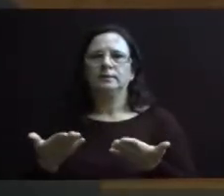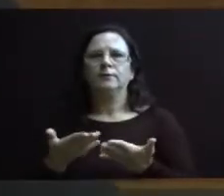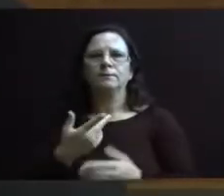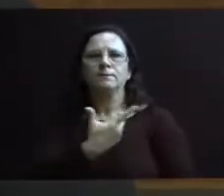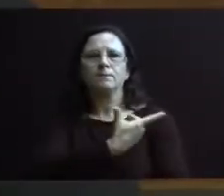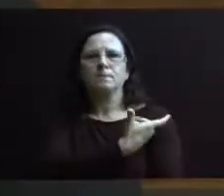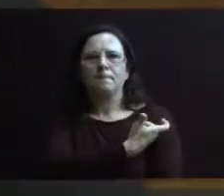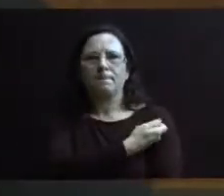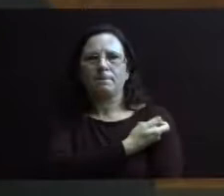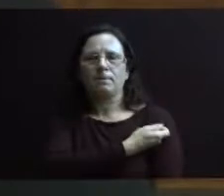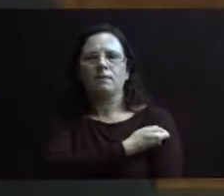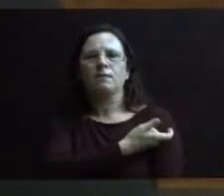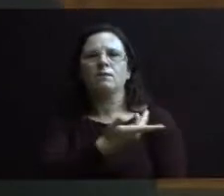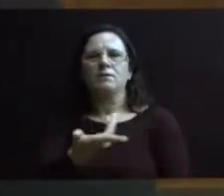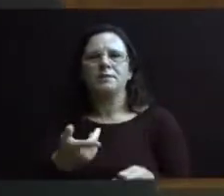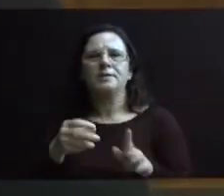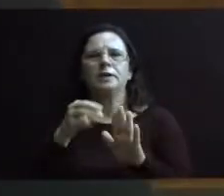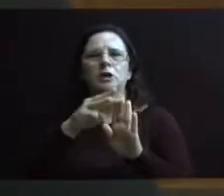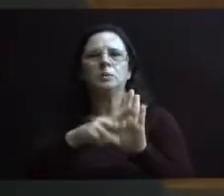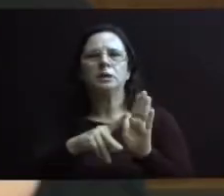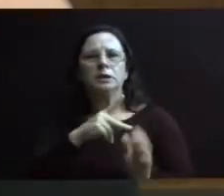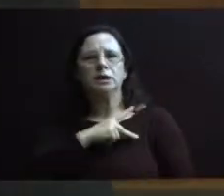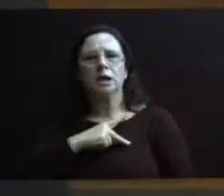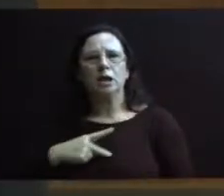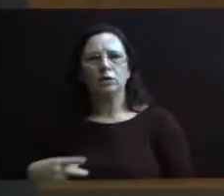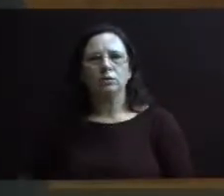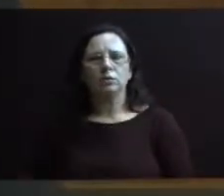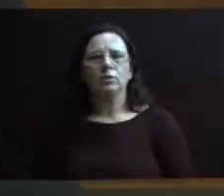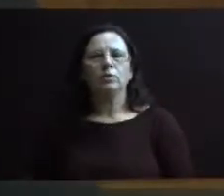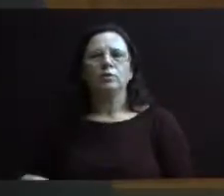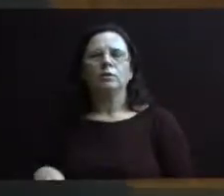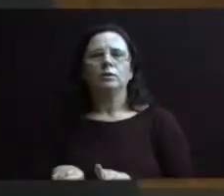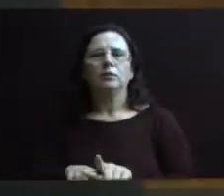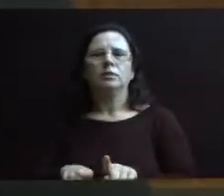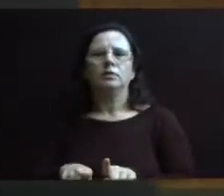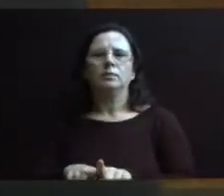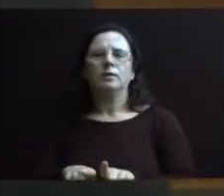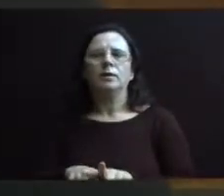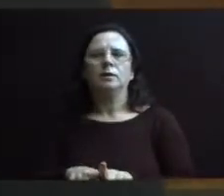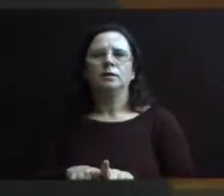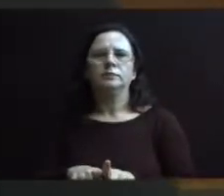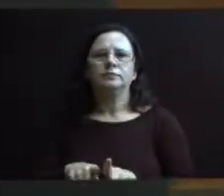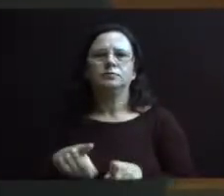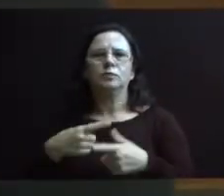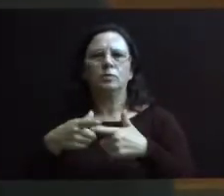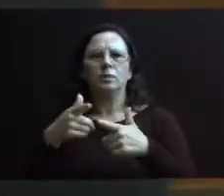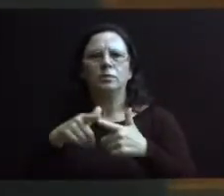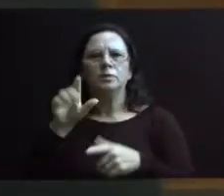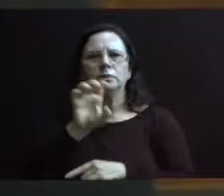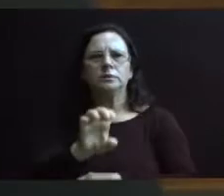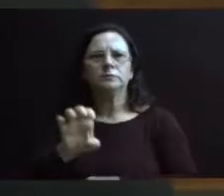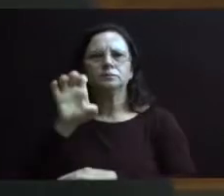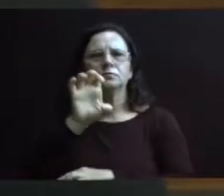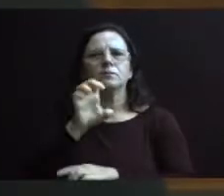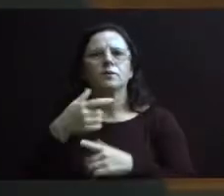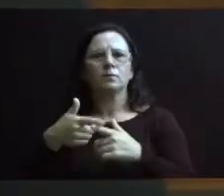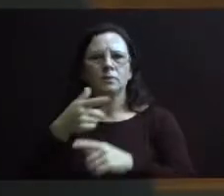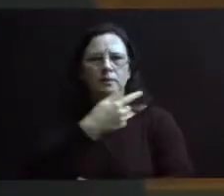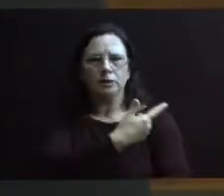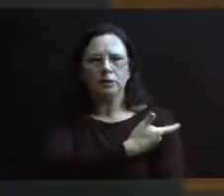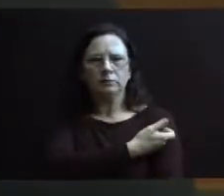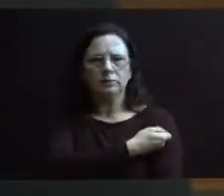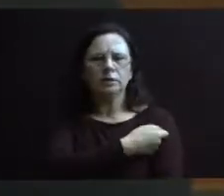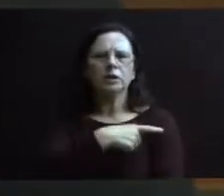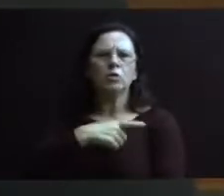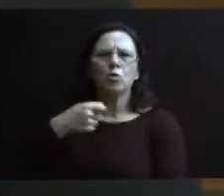vacina, que o Ministério não tem abastecido, questão de Estado também, e nós temos feito também essas cobranças,